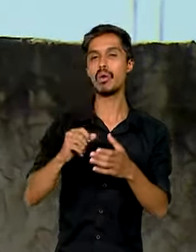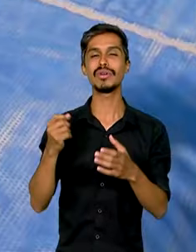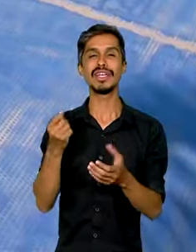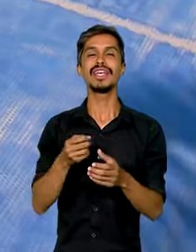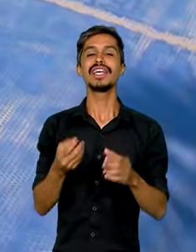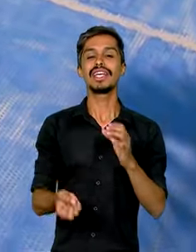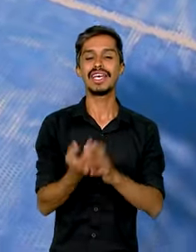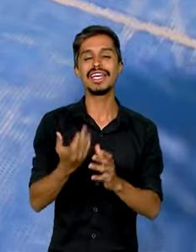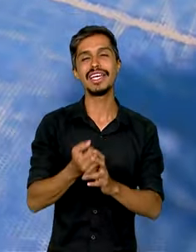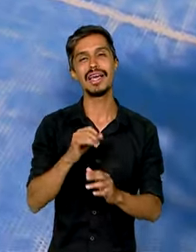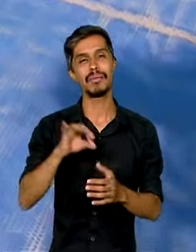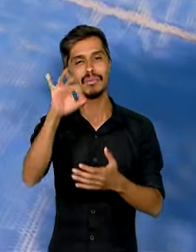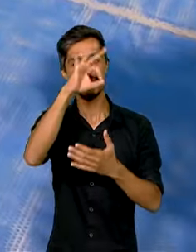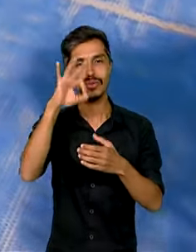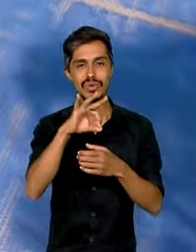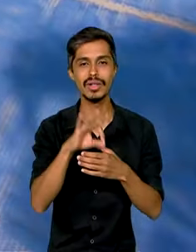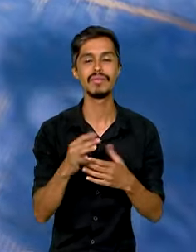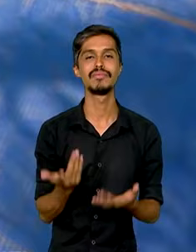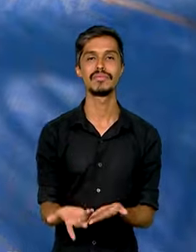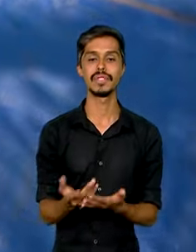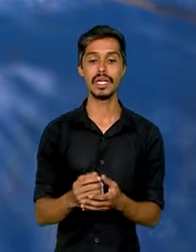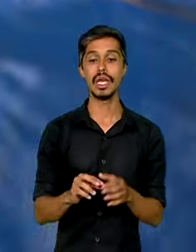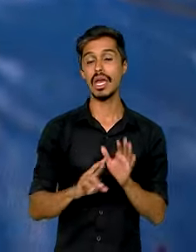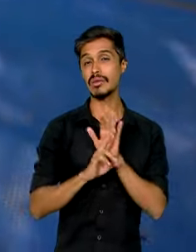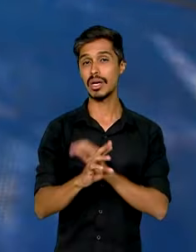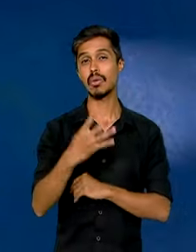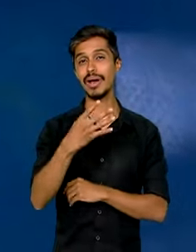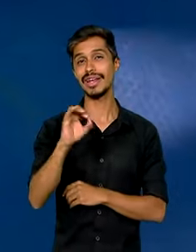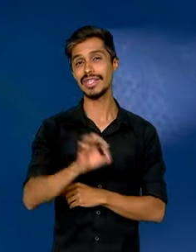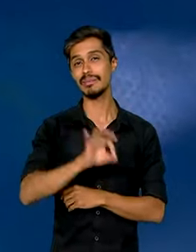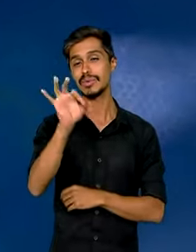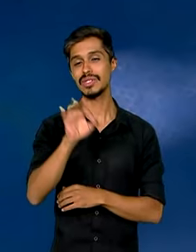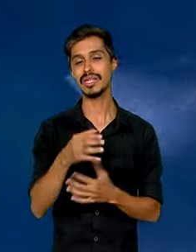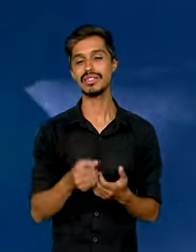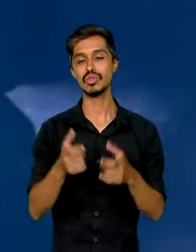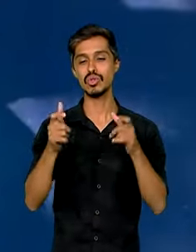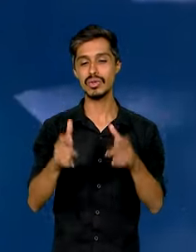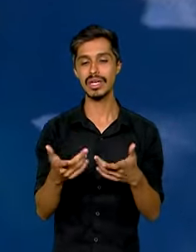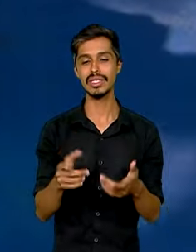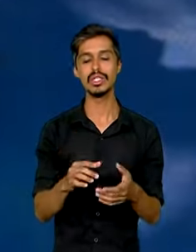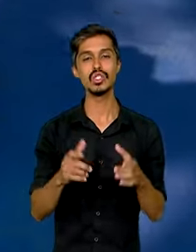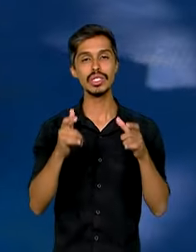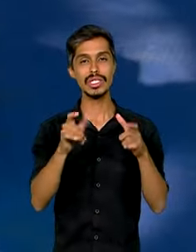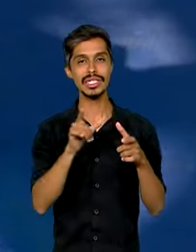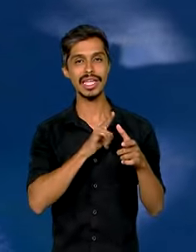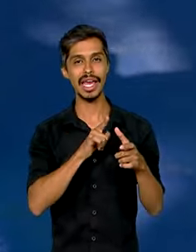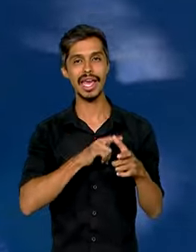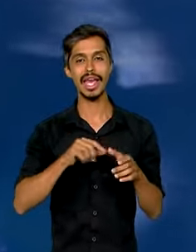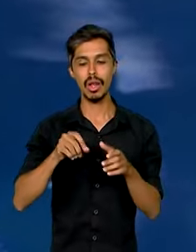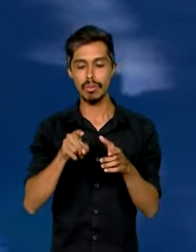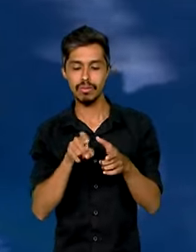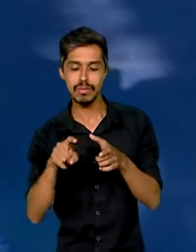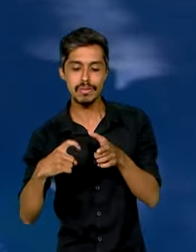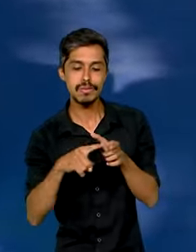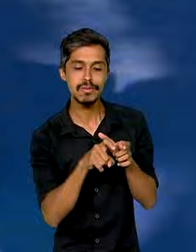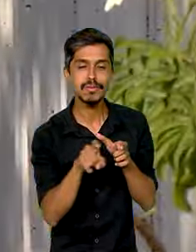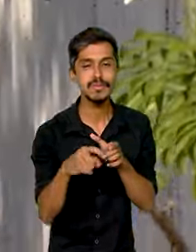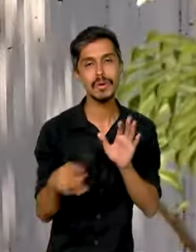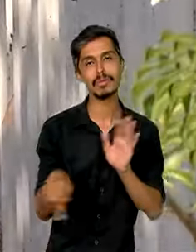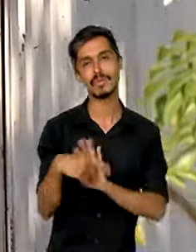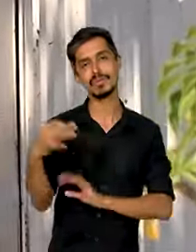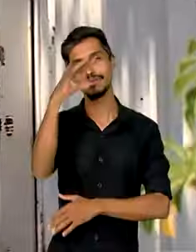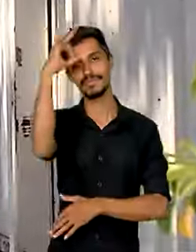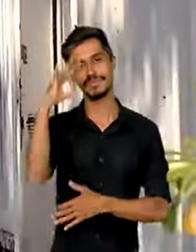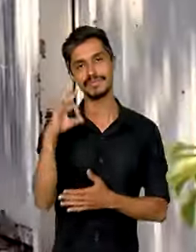mosquito e correspondem a quase 40% dos locais com foco de larvas do Aedes aegypti.